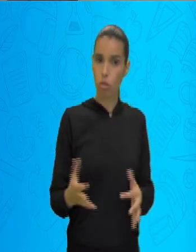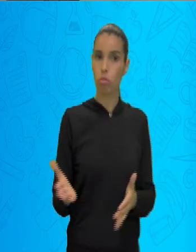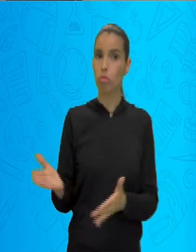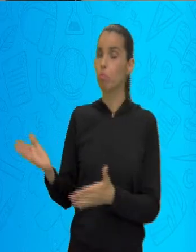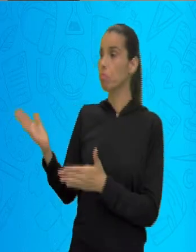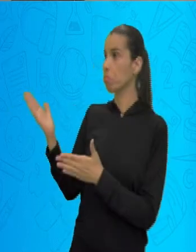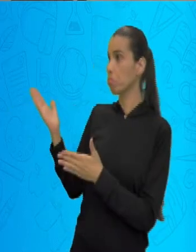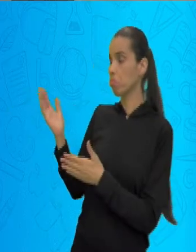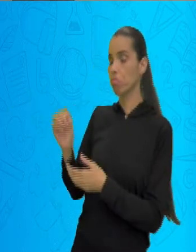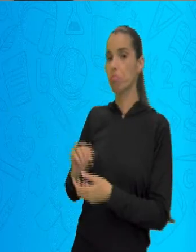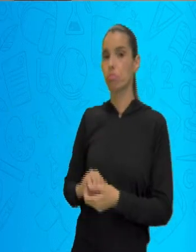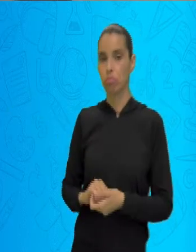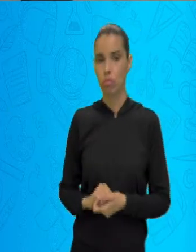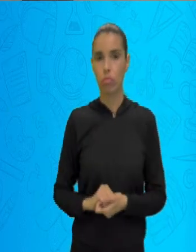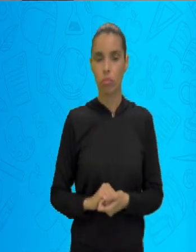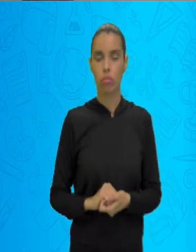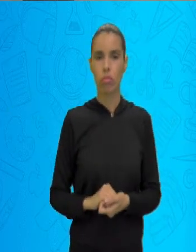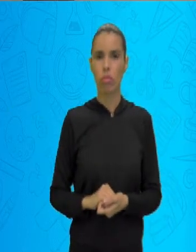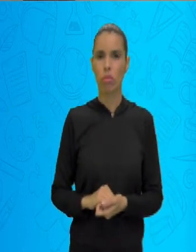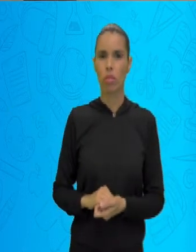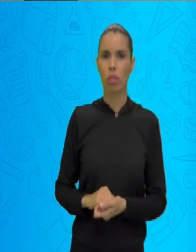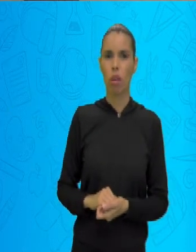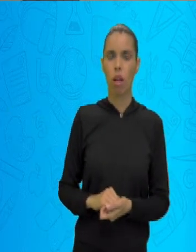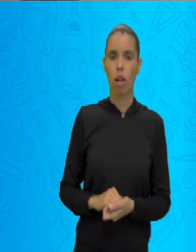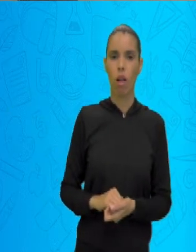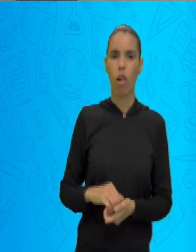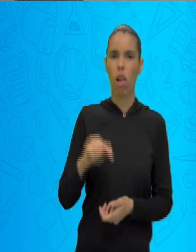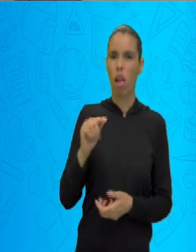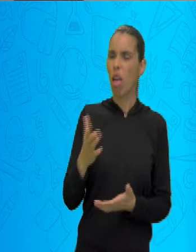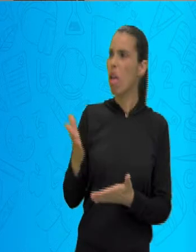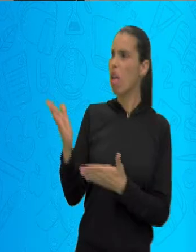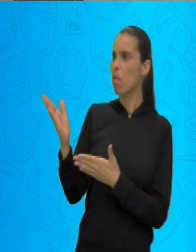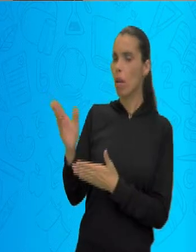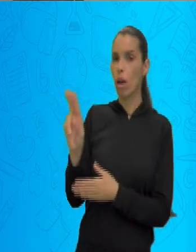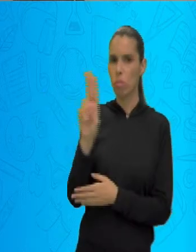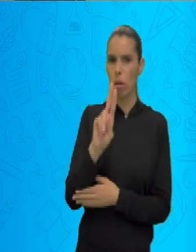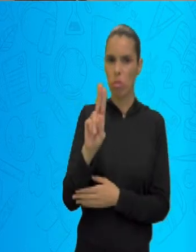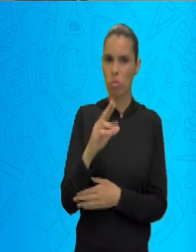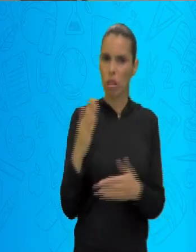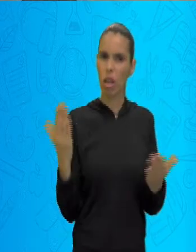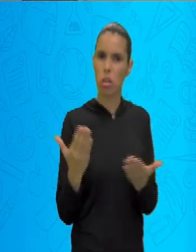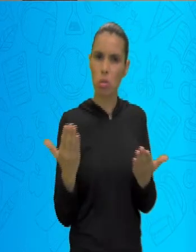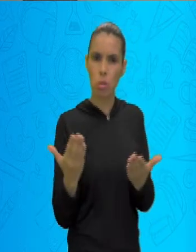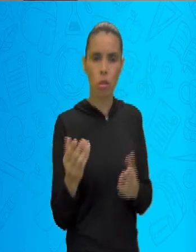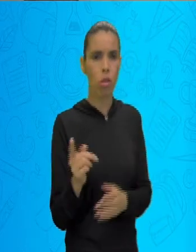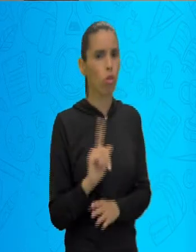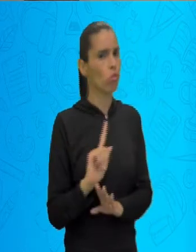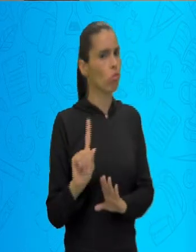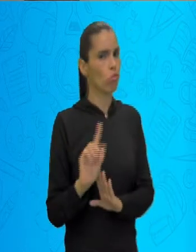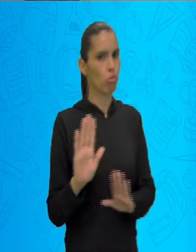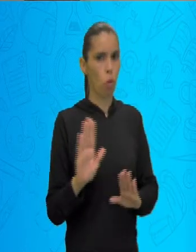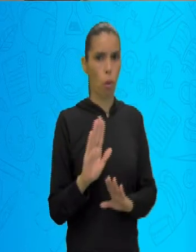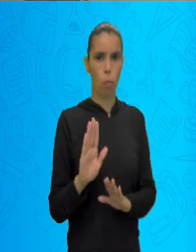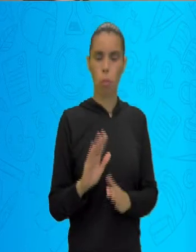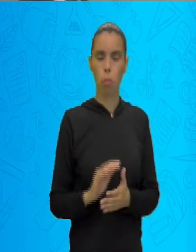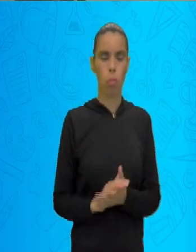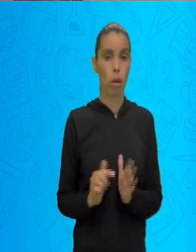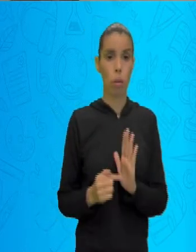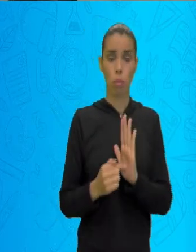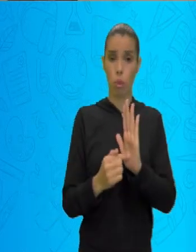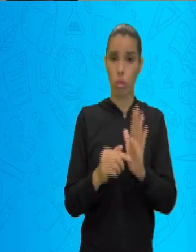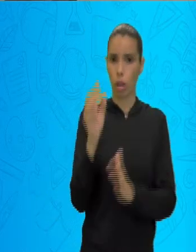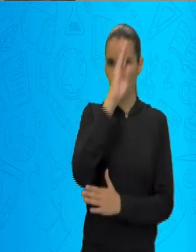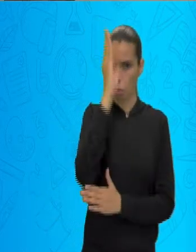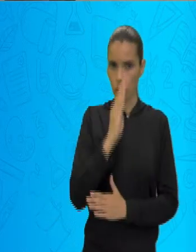a gente. Esse mapa, ele não pode ser usado hoje como mapa do Brasil. Ok?